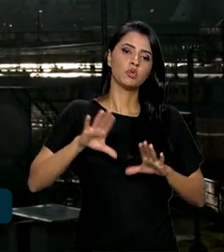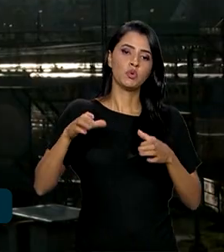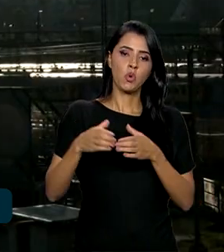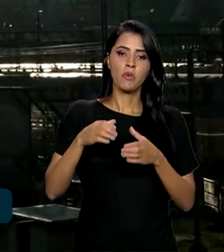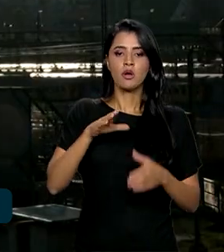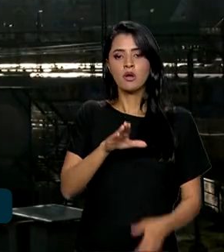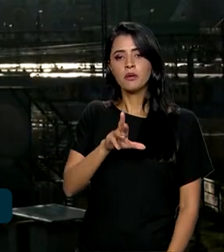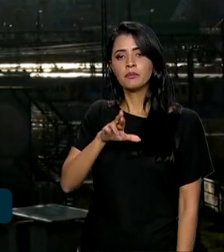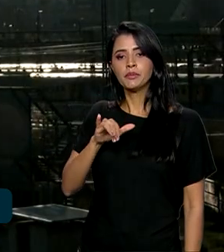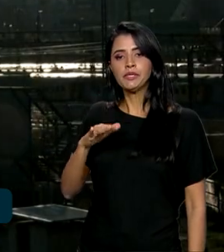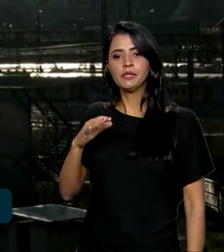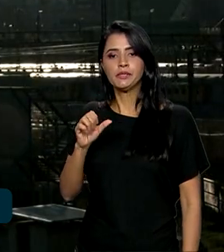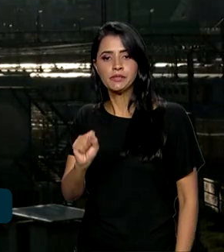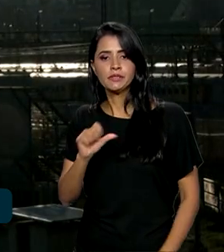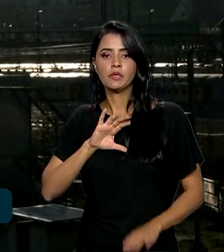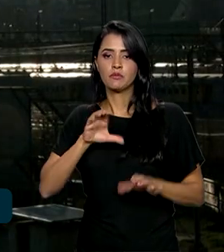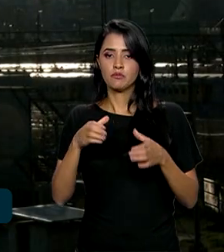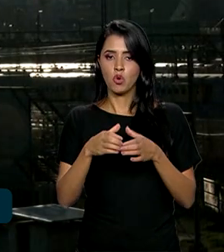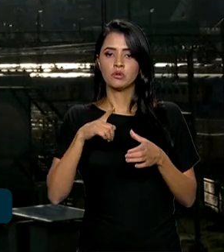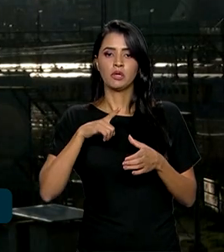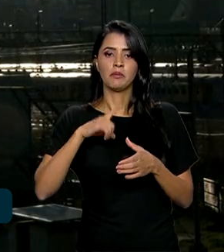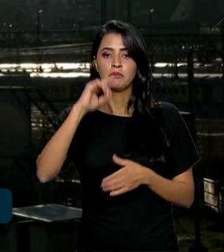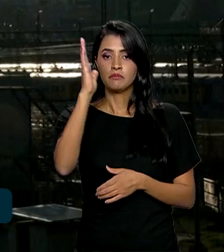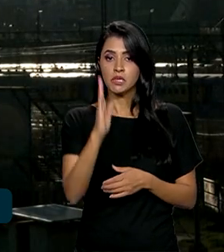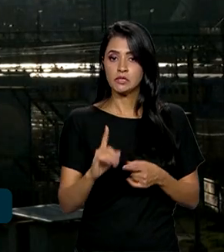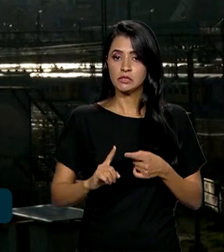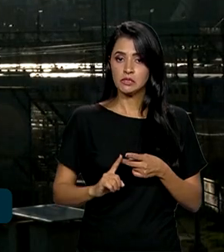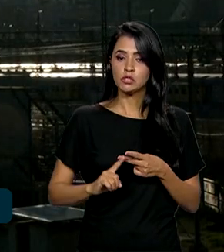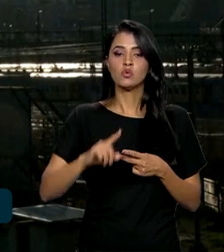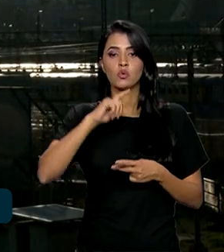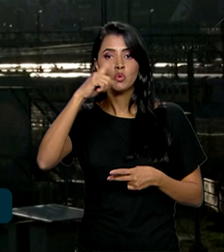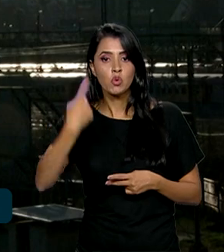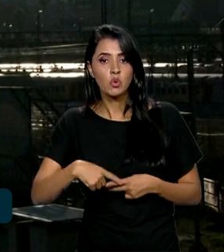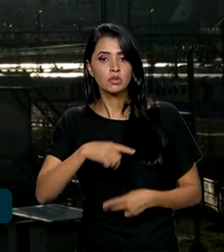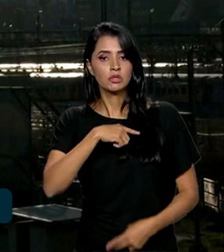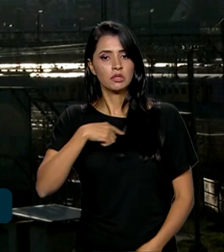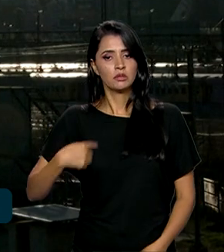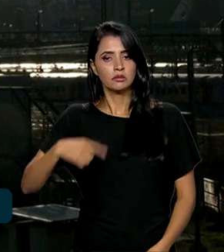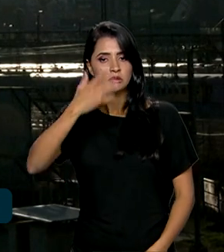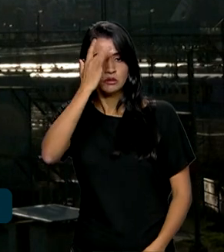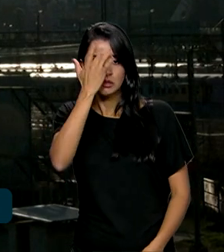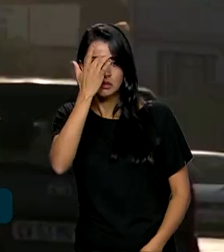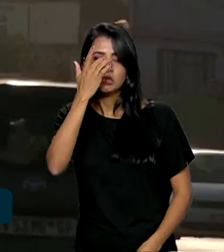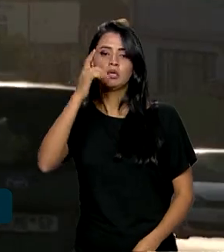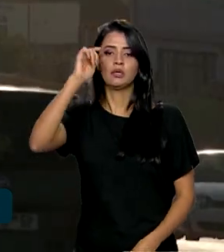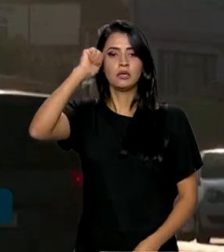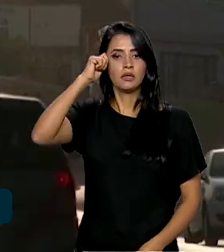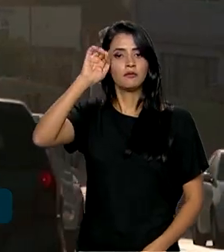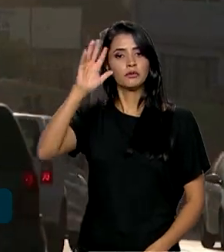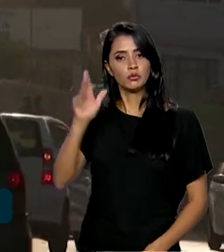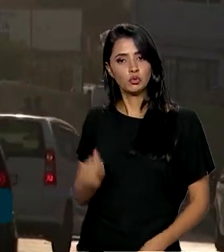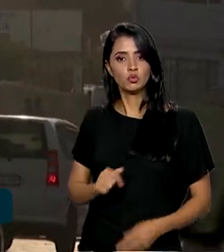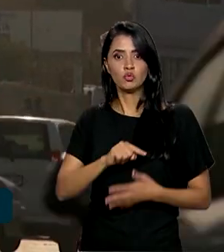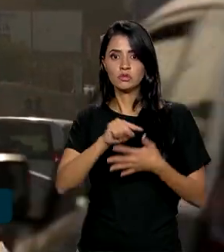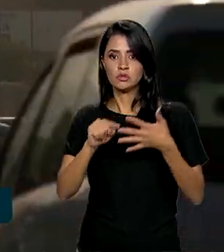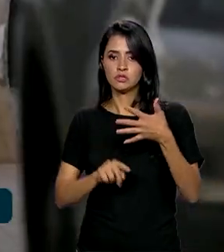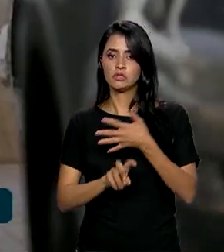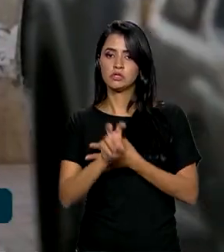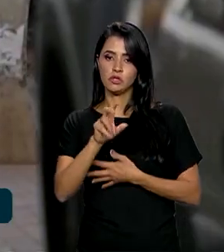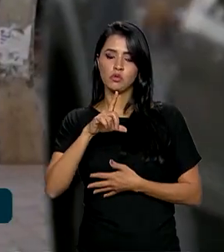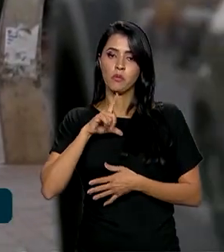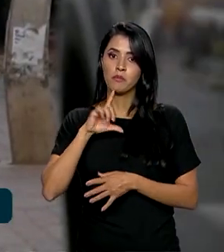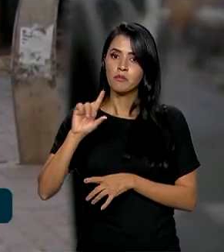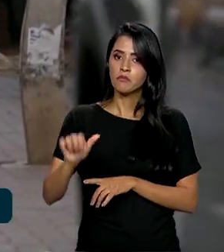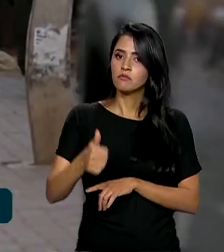BRICS, bloco formado por Brasil, Rússia, Índia, China e África do Sul. Será o primeiro encontro